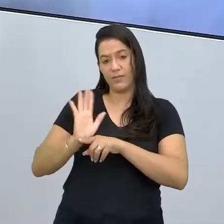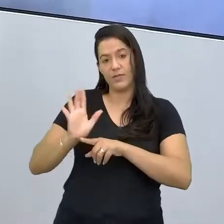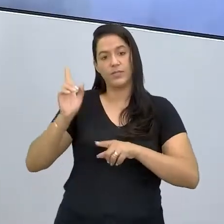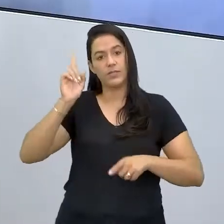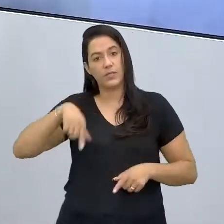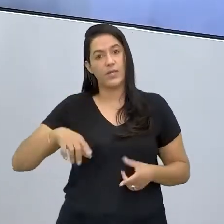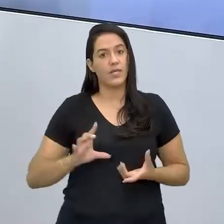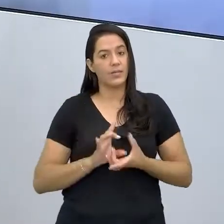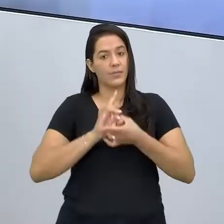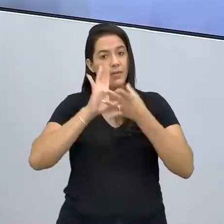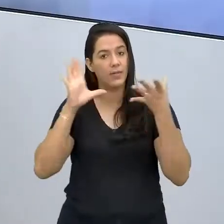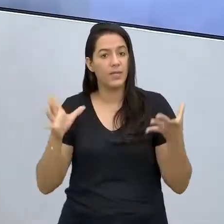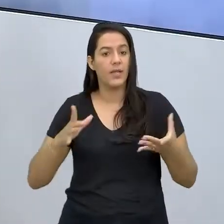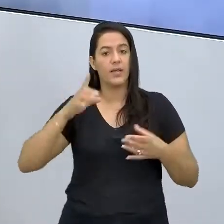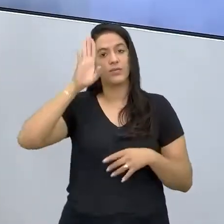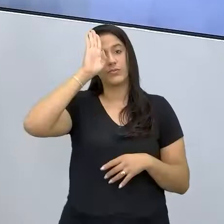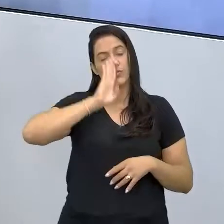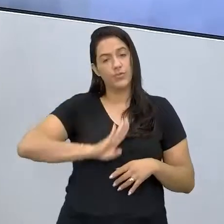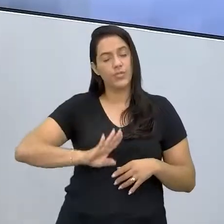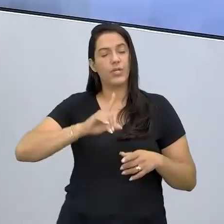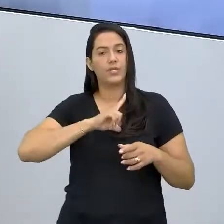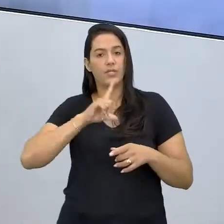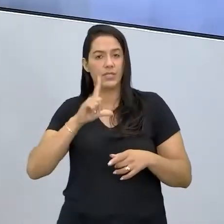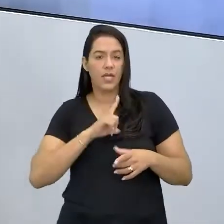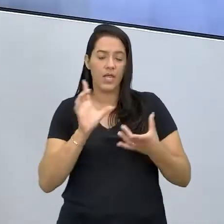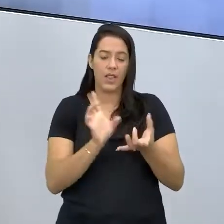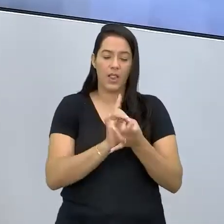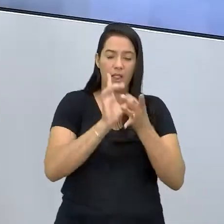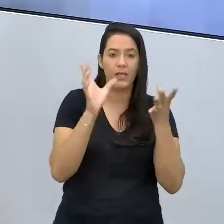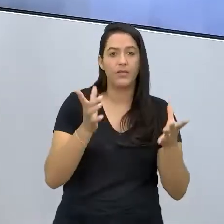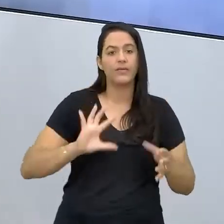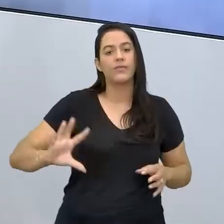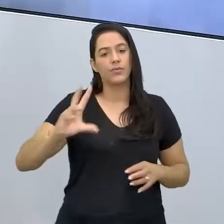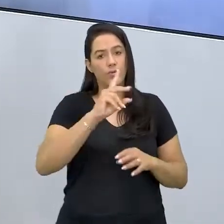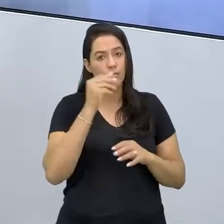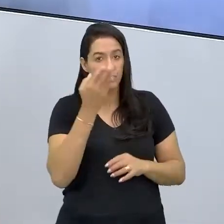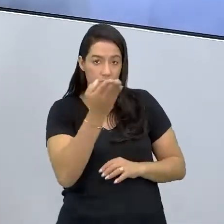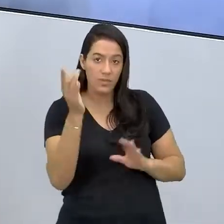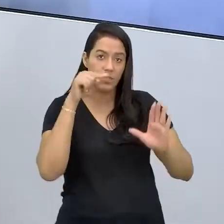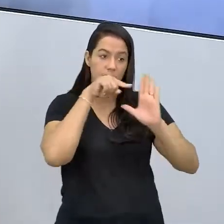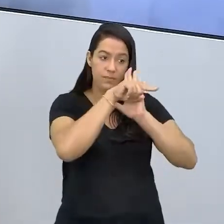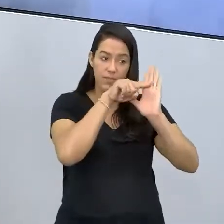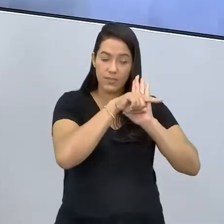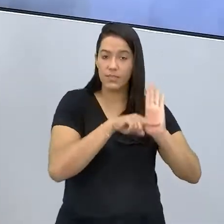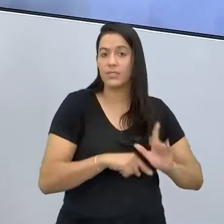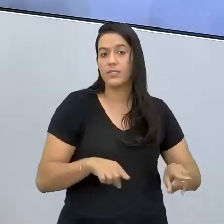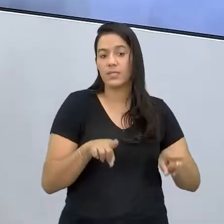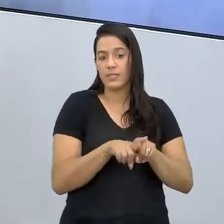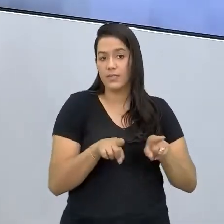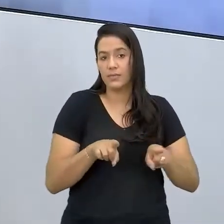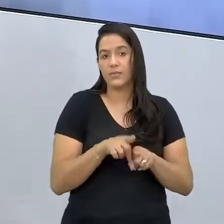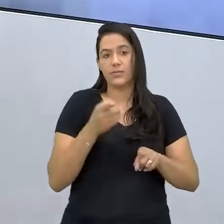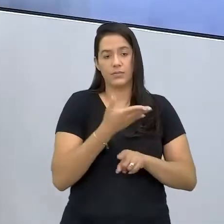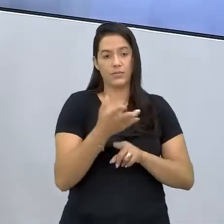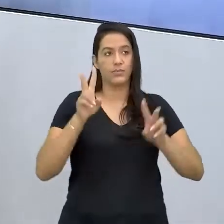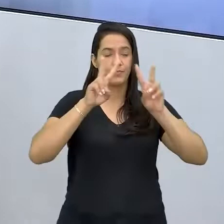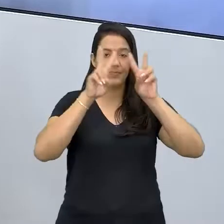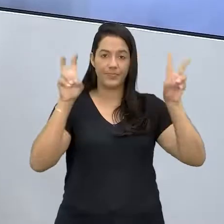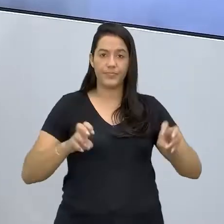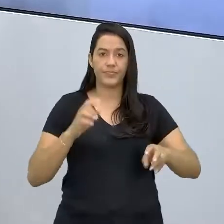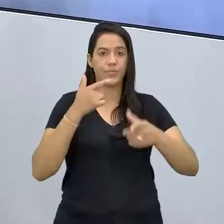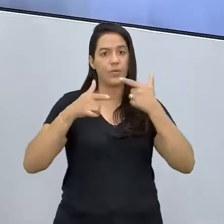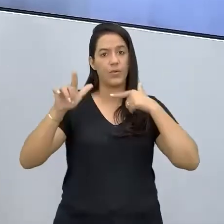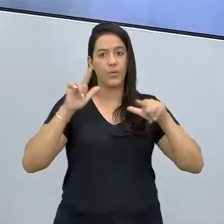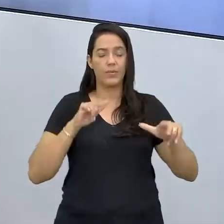liberados, né, por direitos autorais e tudo mais. E vocês podem fazer pesquisas também a respeito desses termos em outros